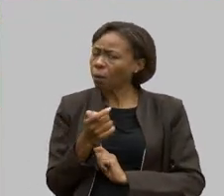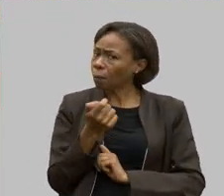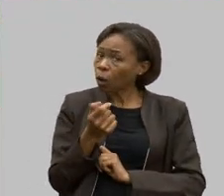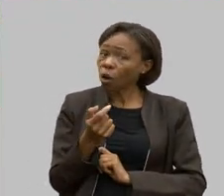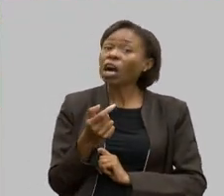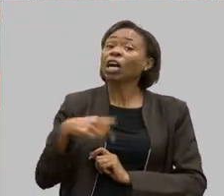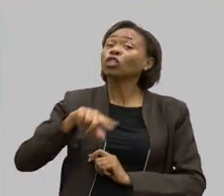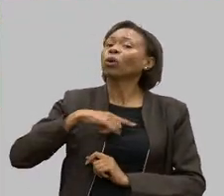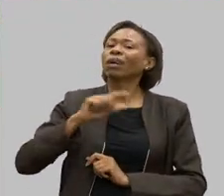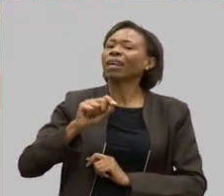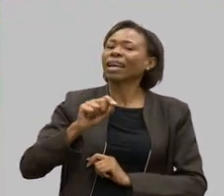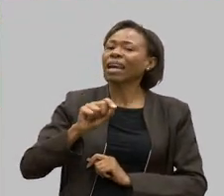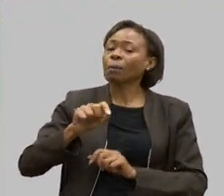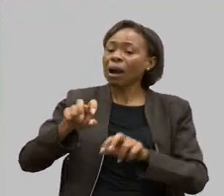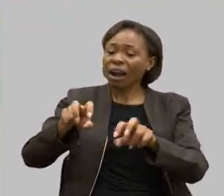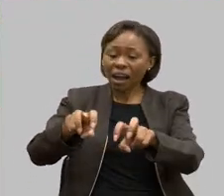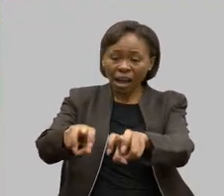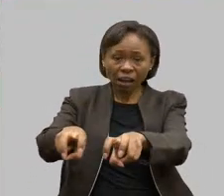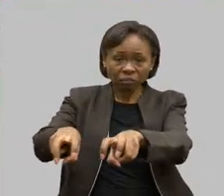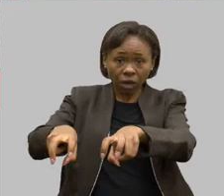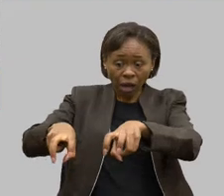fileira inteira de cadeiras para aumentar